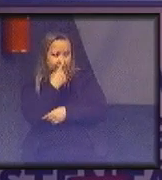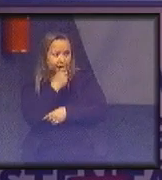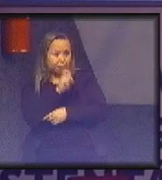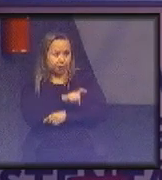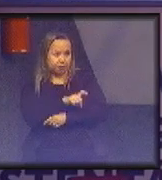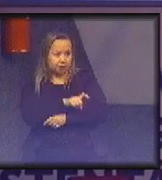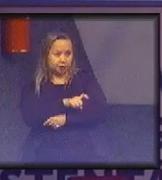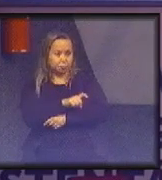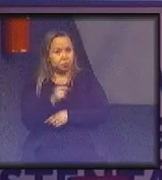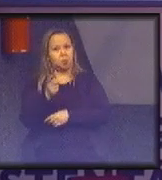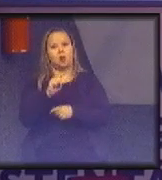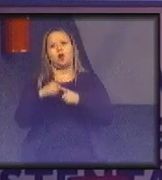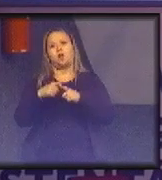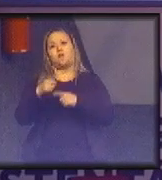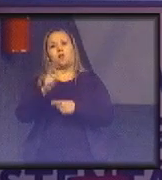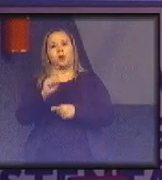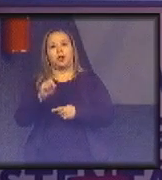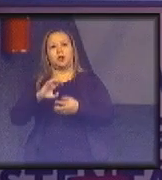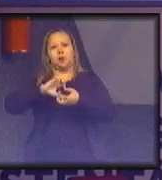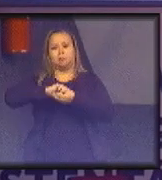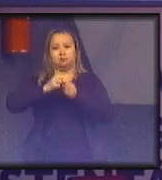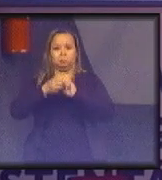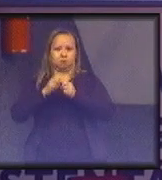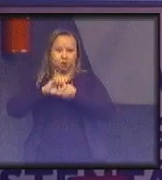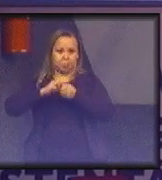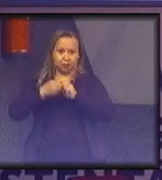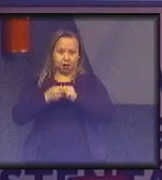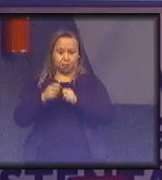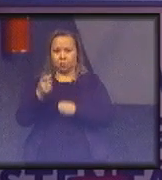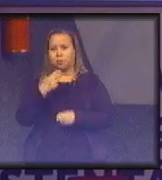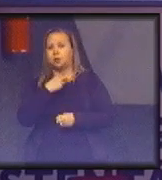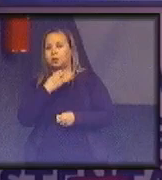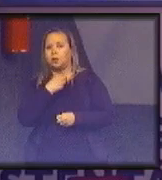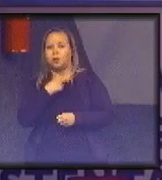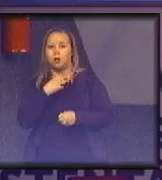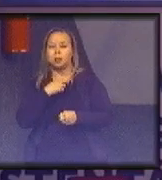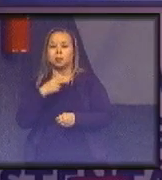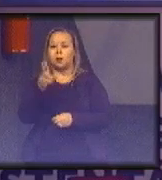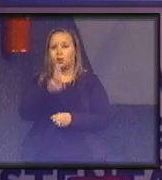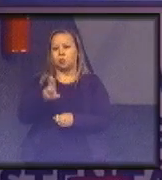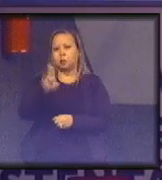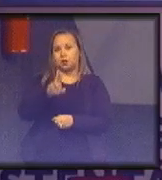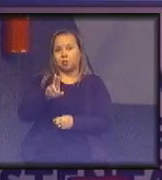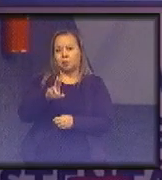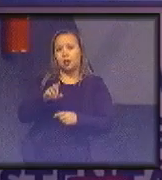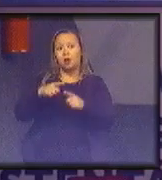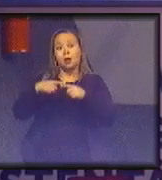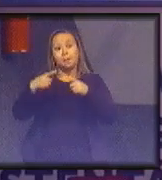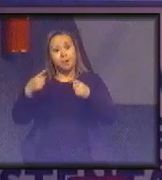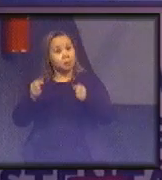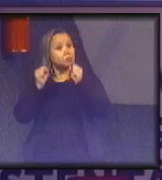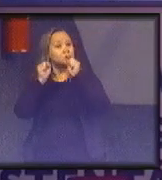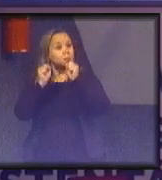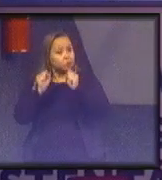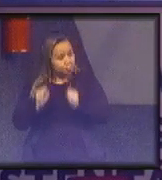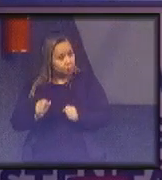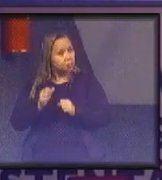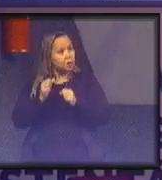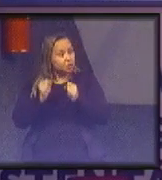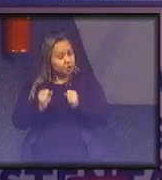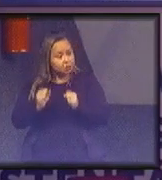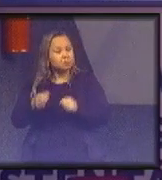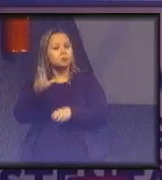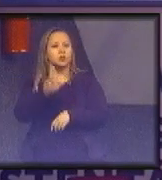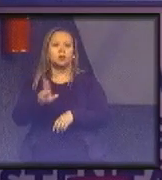reciclável, isto é, não pode ser utilizada novamente e uma grande parte poderia ser reciclada. Poderia